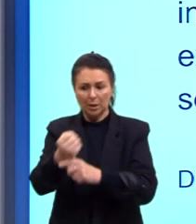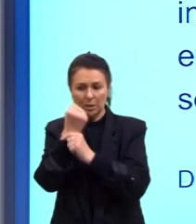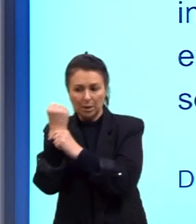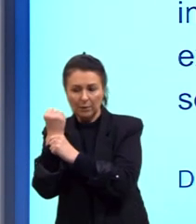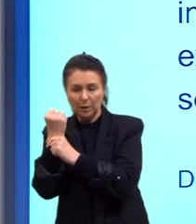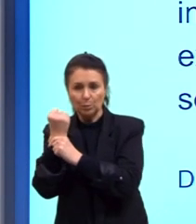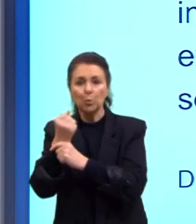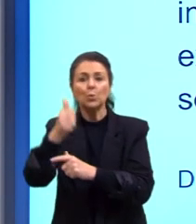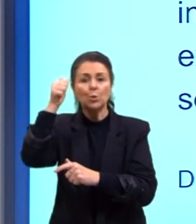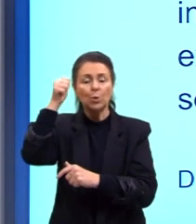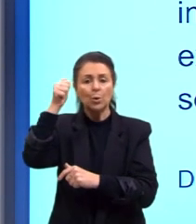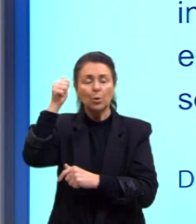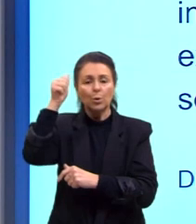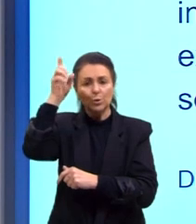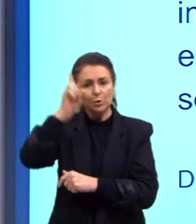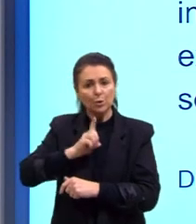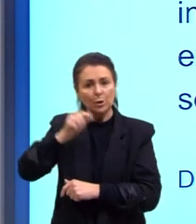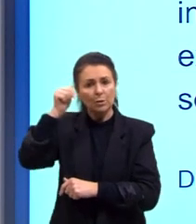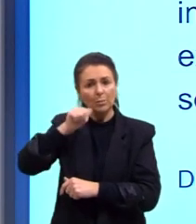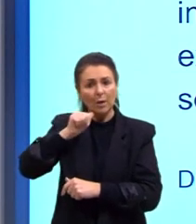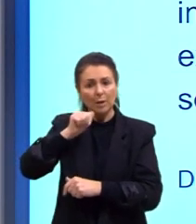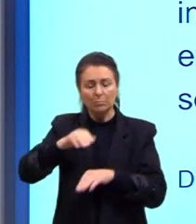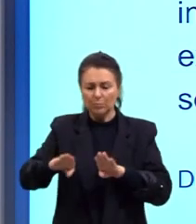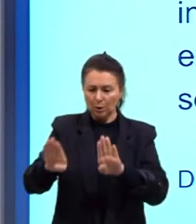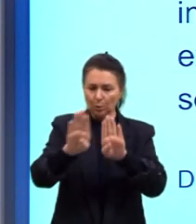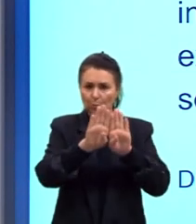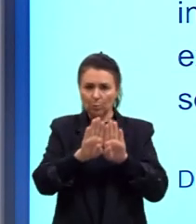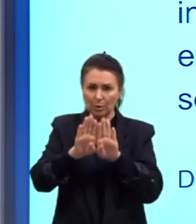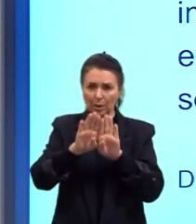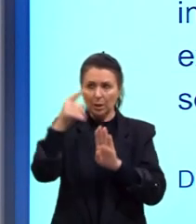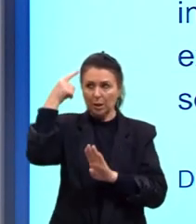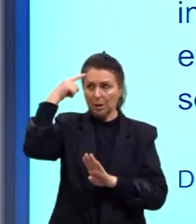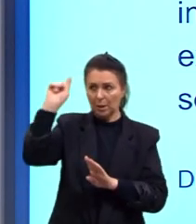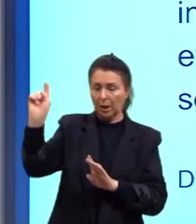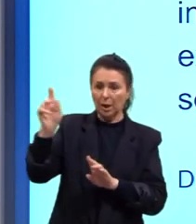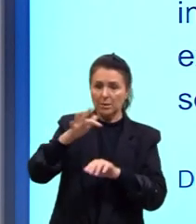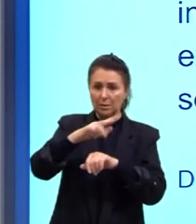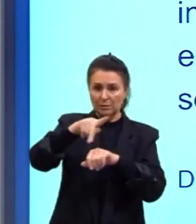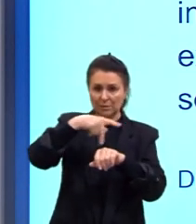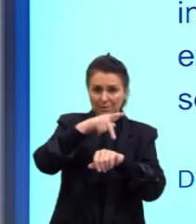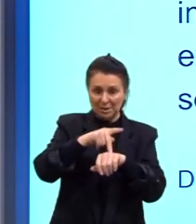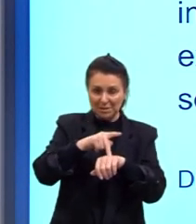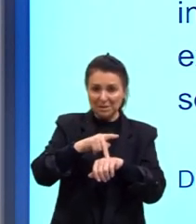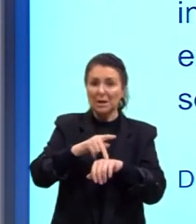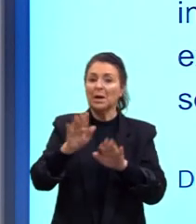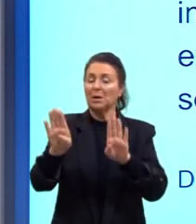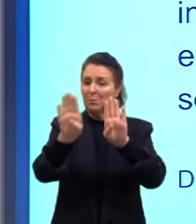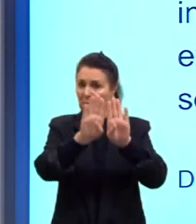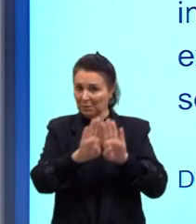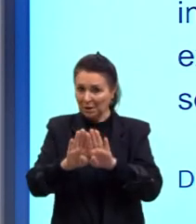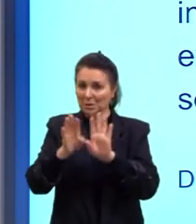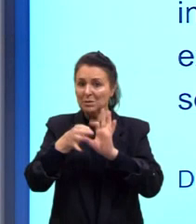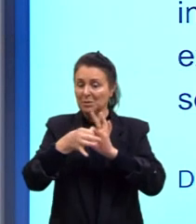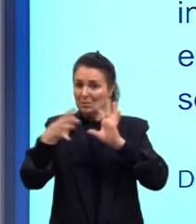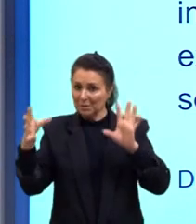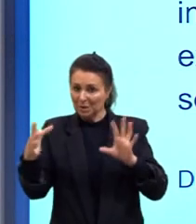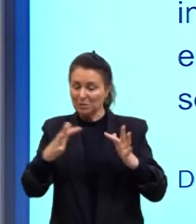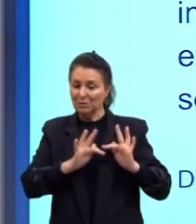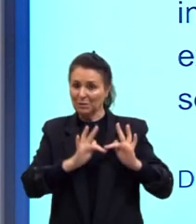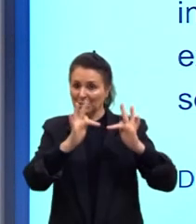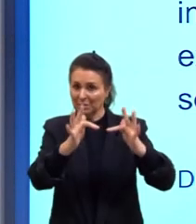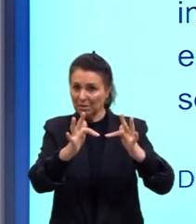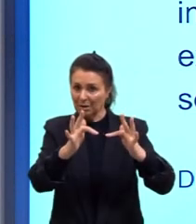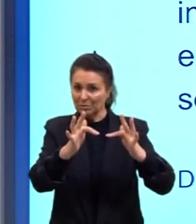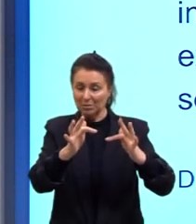direitos e tenham igualdade. os ideais franceses da liberdade, igualdade, fraternidade, não se estenderam